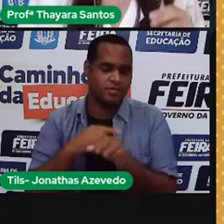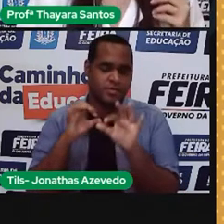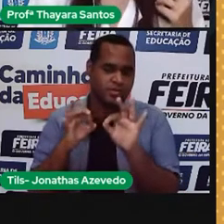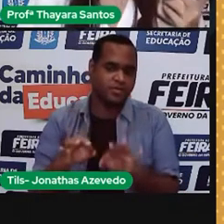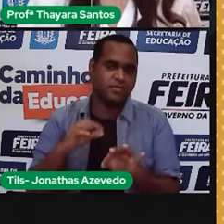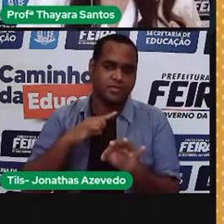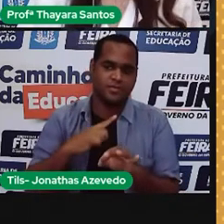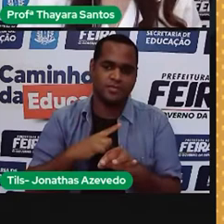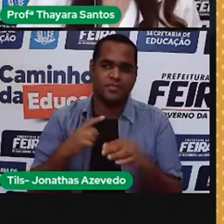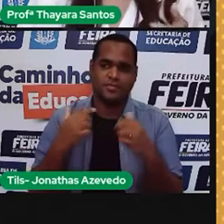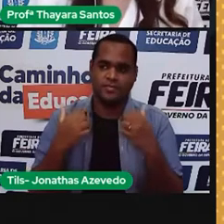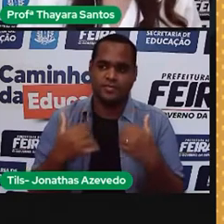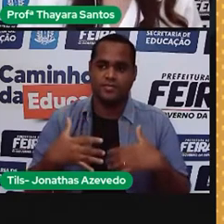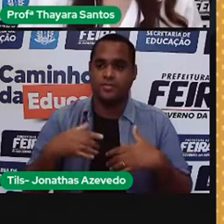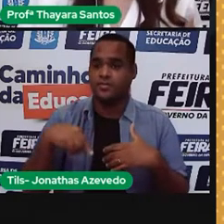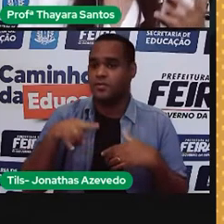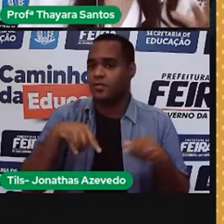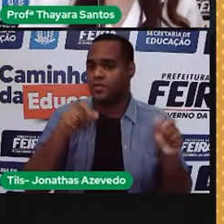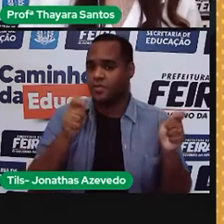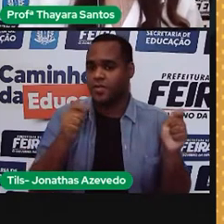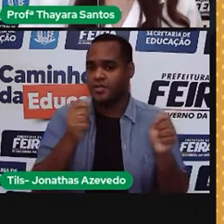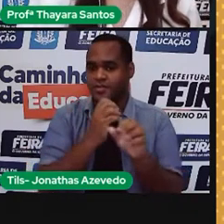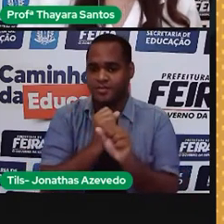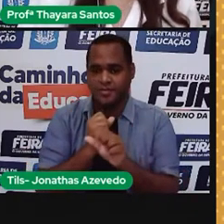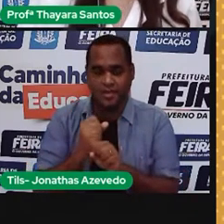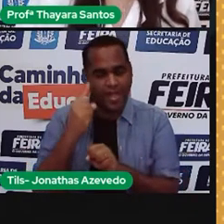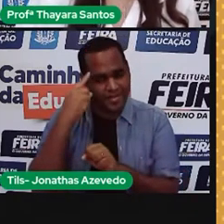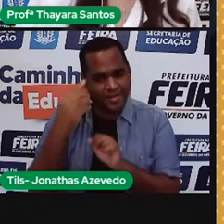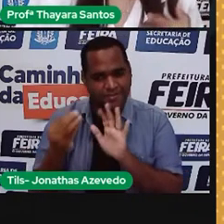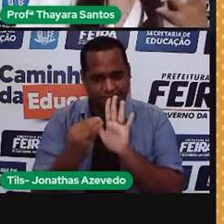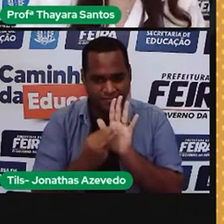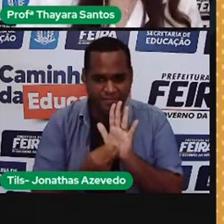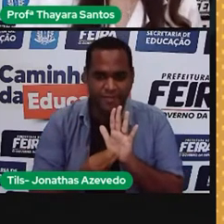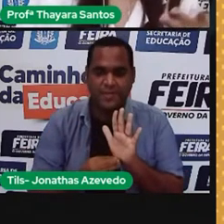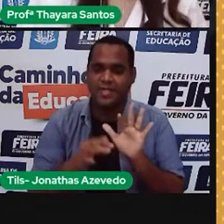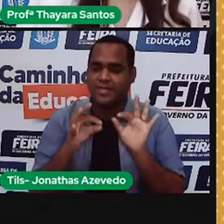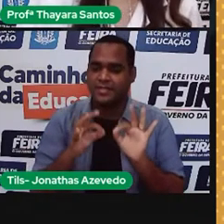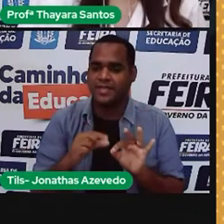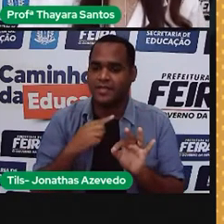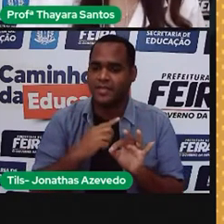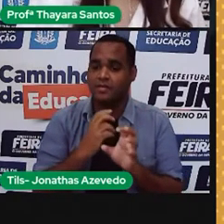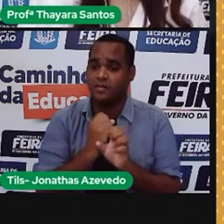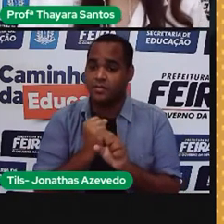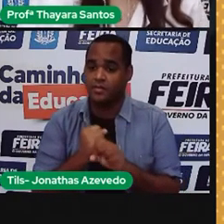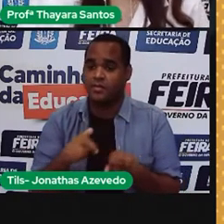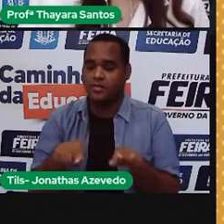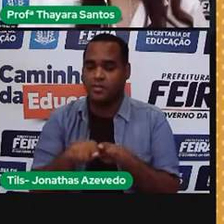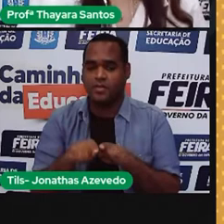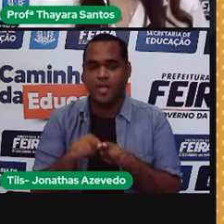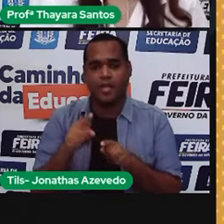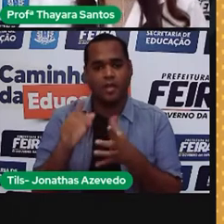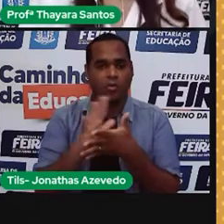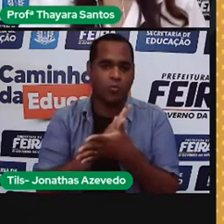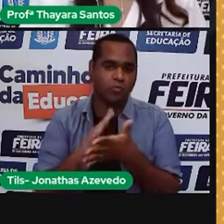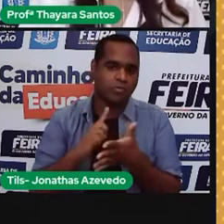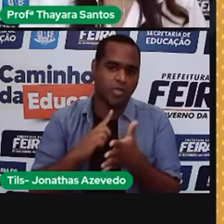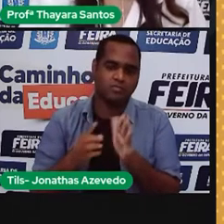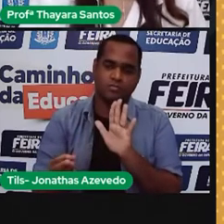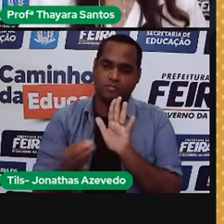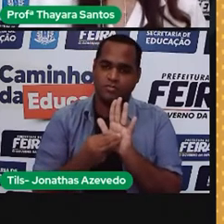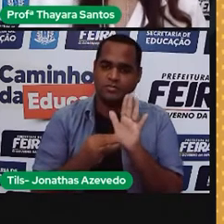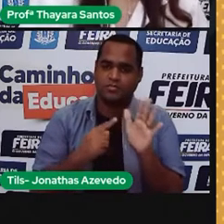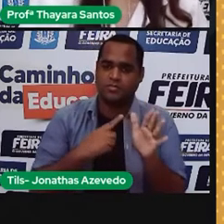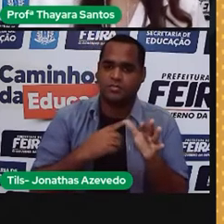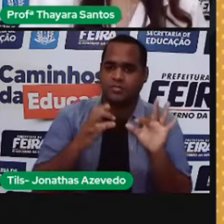potência, ela está descrita na embalagem dos nossos eletrodomésticos e até no próprio equipamento, muitas vezes, tem dizendo qual é a potência